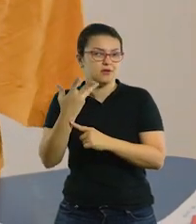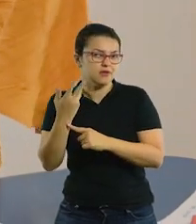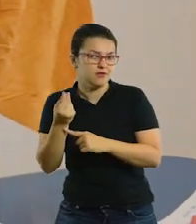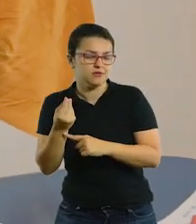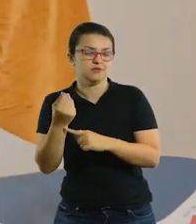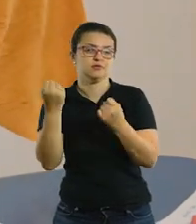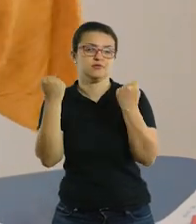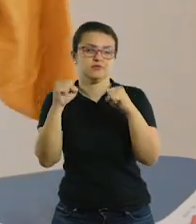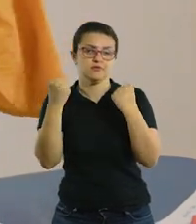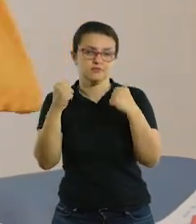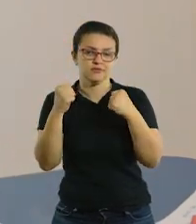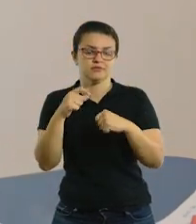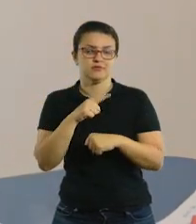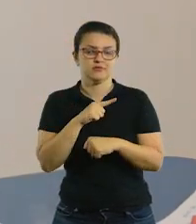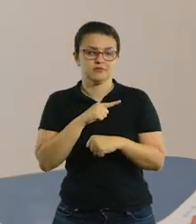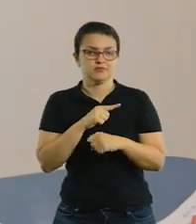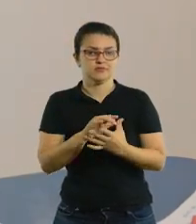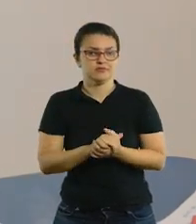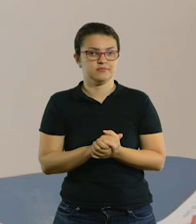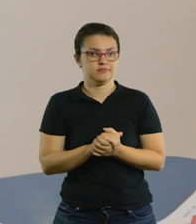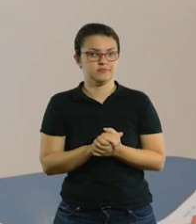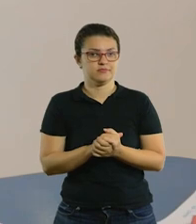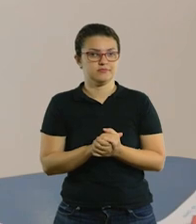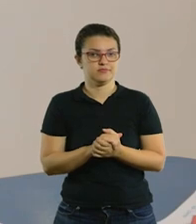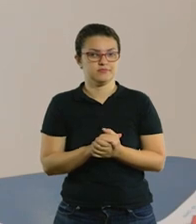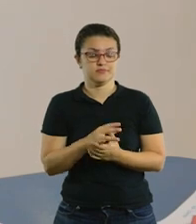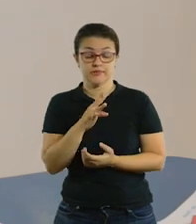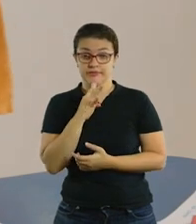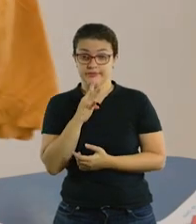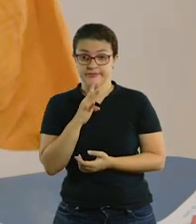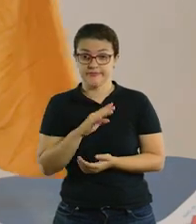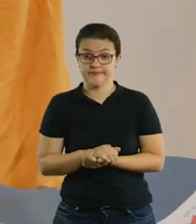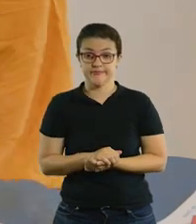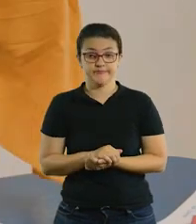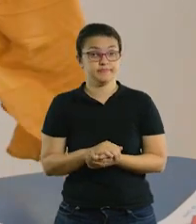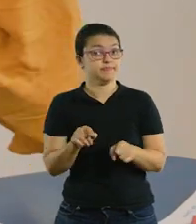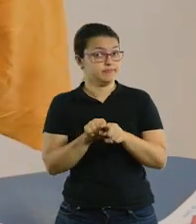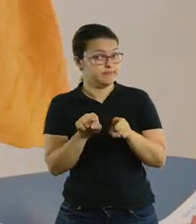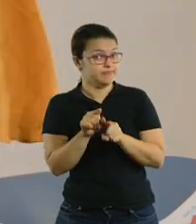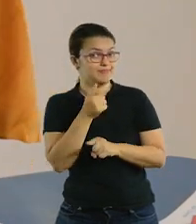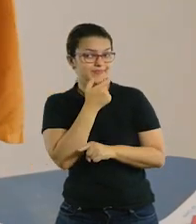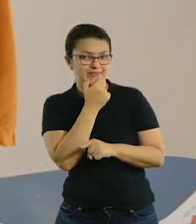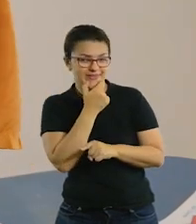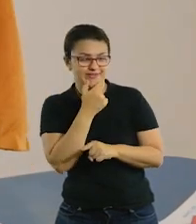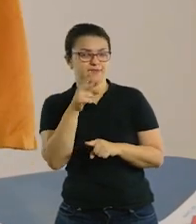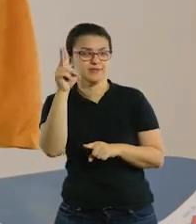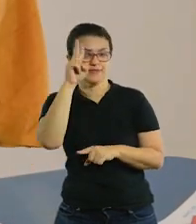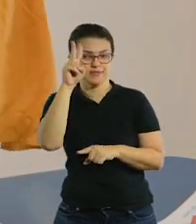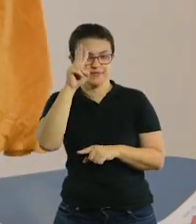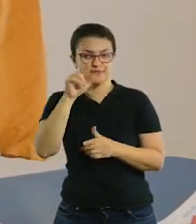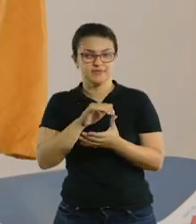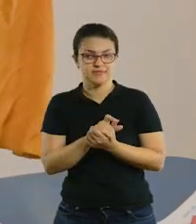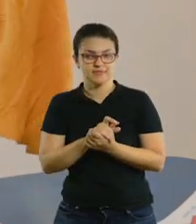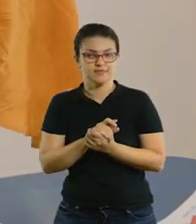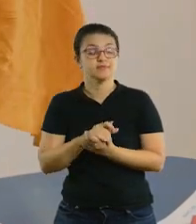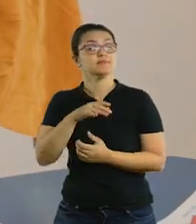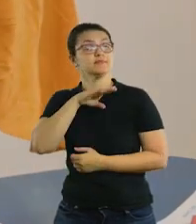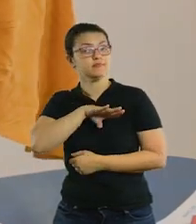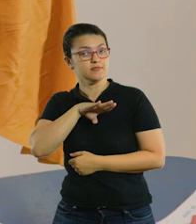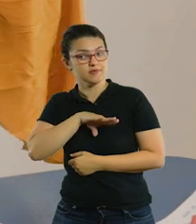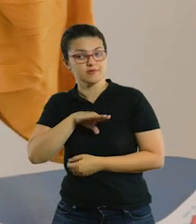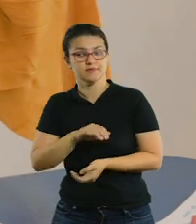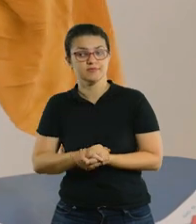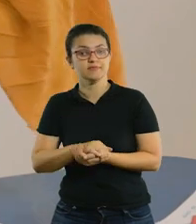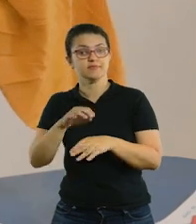arte e educação física. Esse é o formato que a gente conhece. Então aqui também inglês, história, mais um